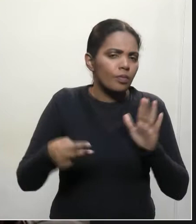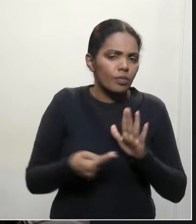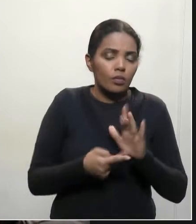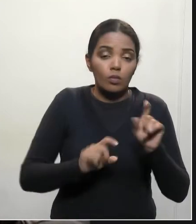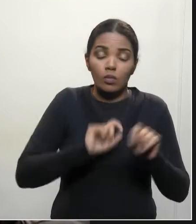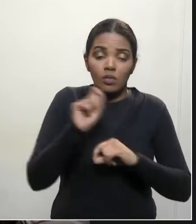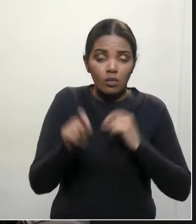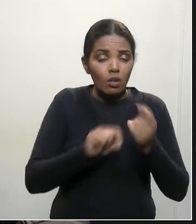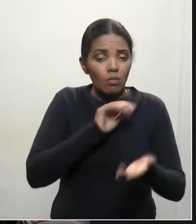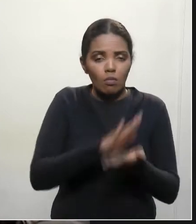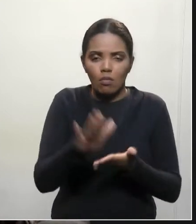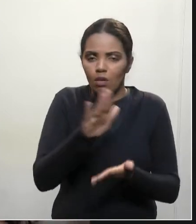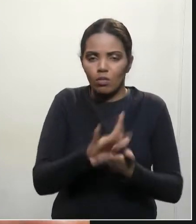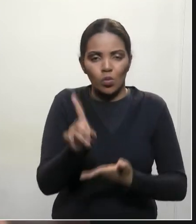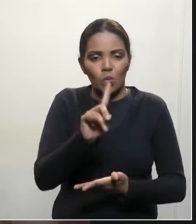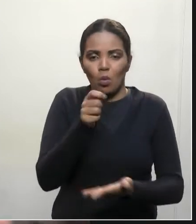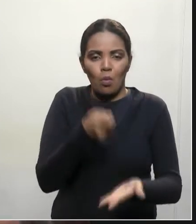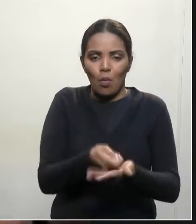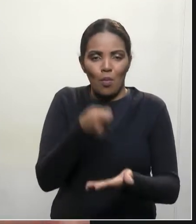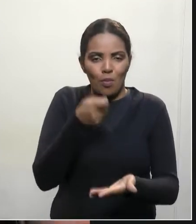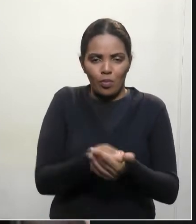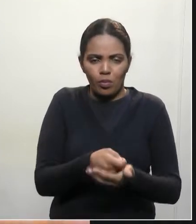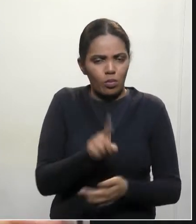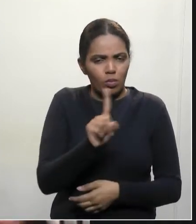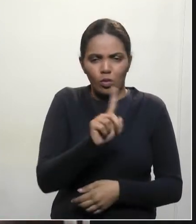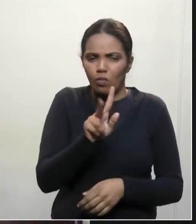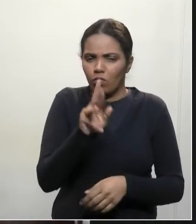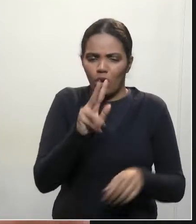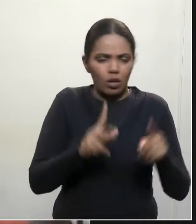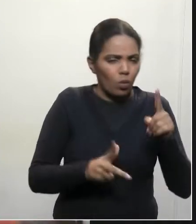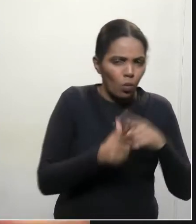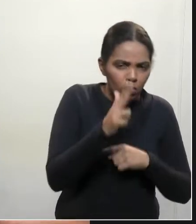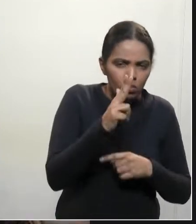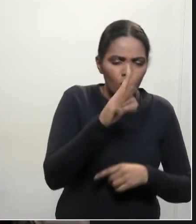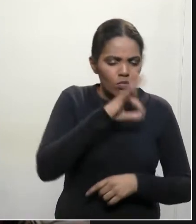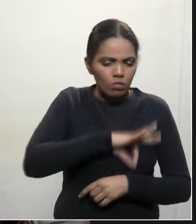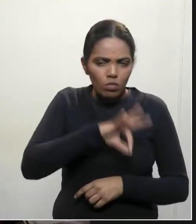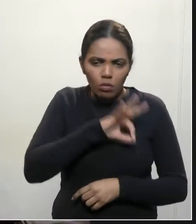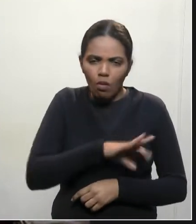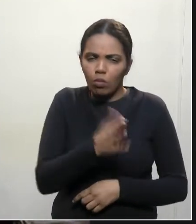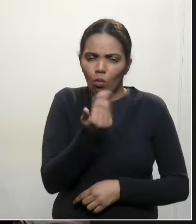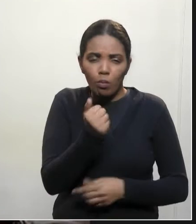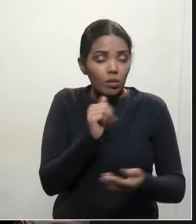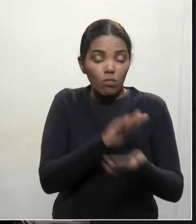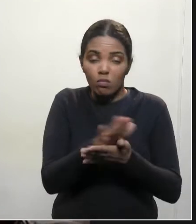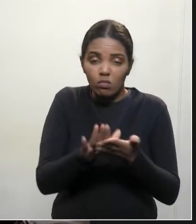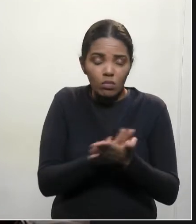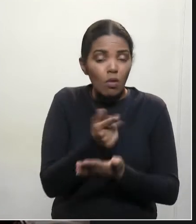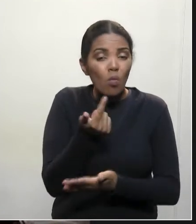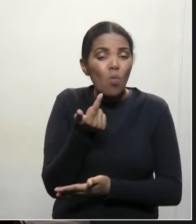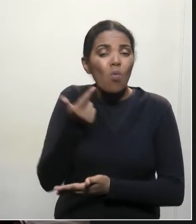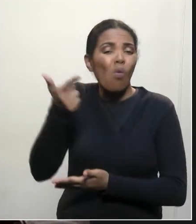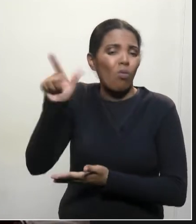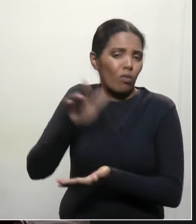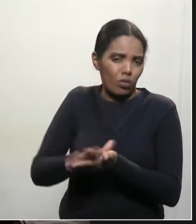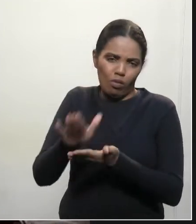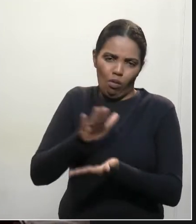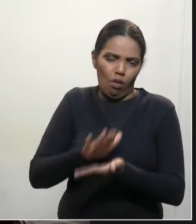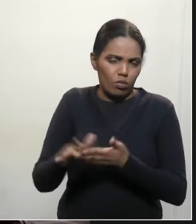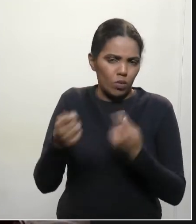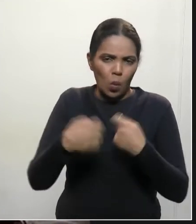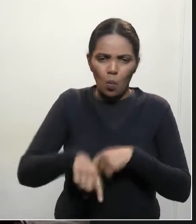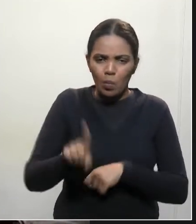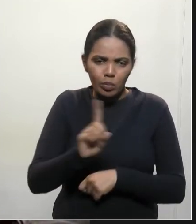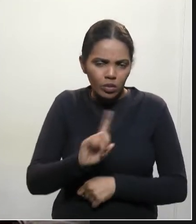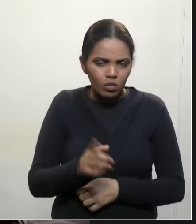obrigatórias. Não vão mexer com salários de professor, alimentação, nada. São outras despesas. Eu